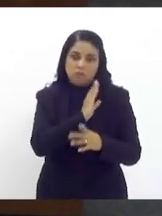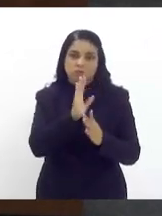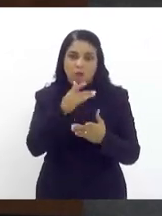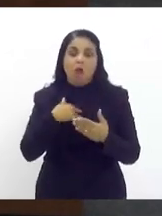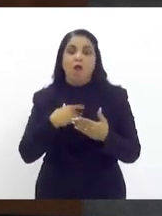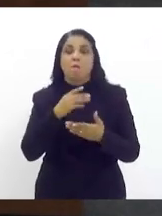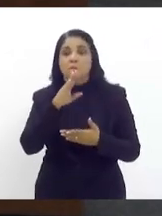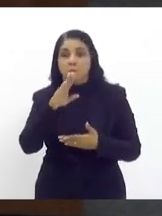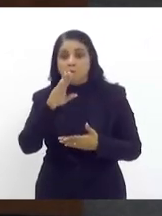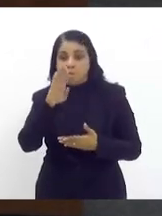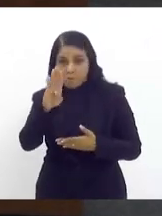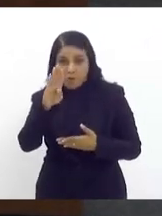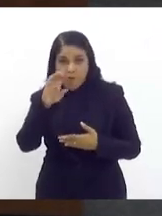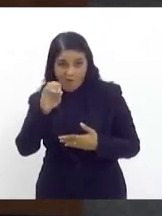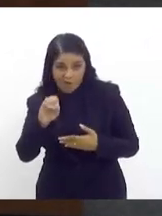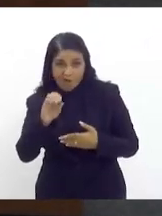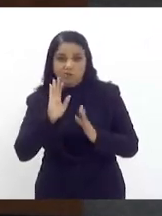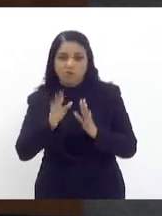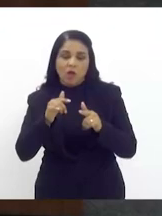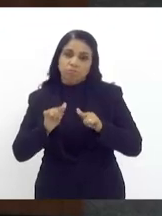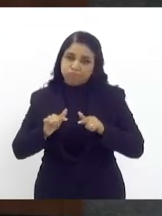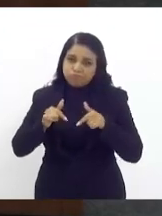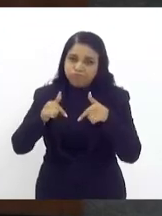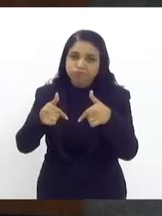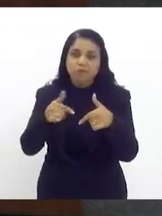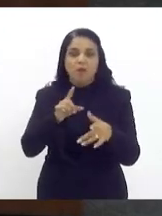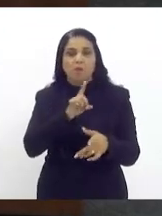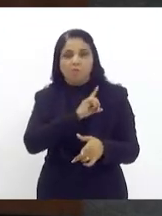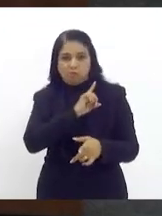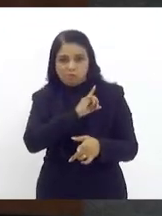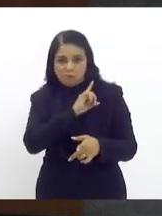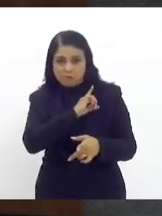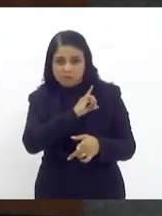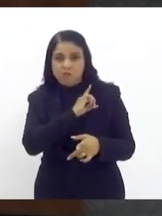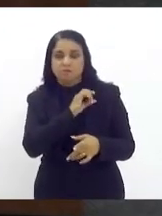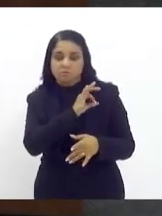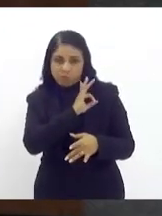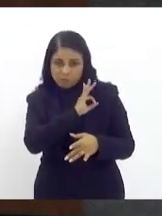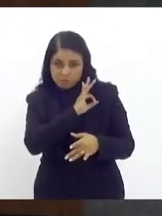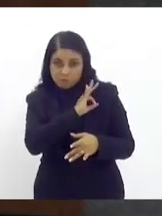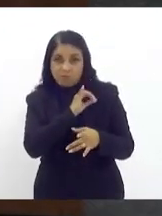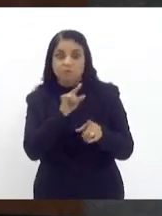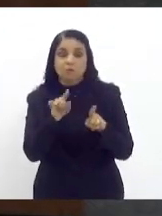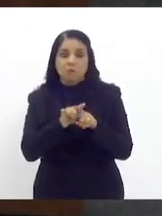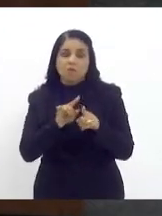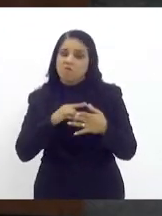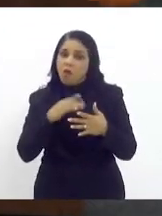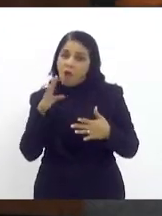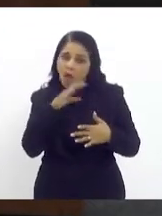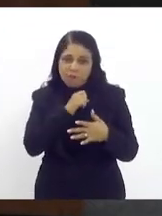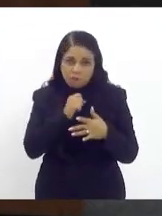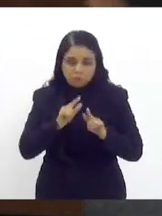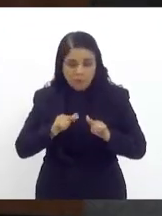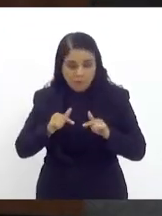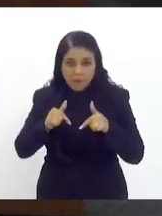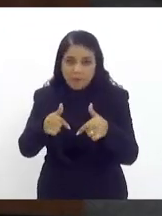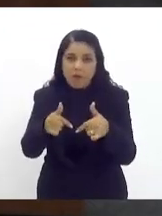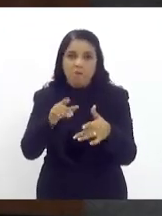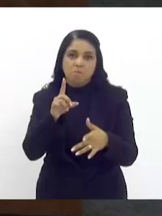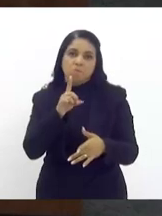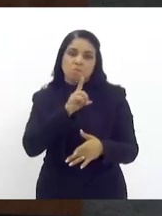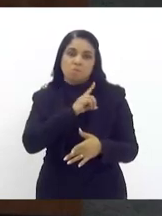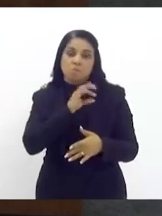já começou a tomar as providências, o trabalho da polícia foi imediato, quando ela registrou a queixa, e a gente agora